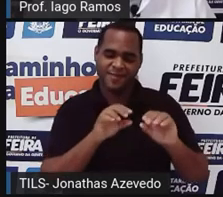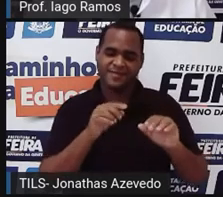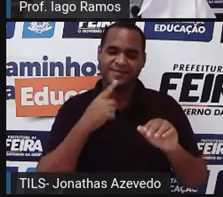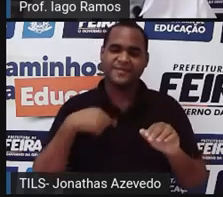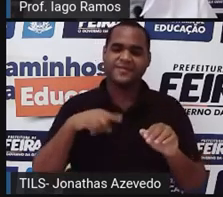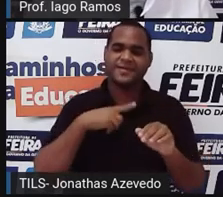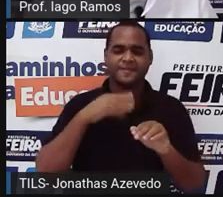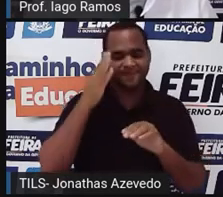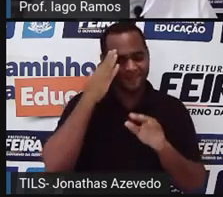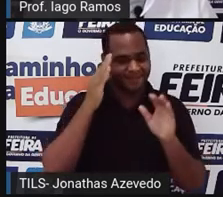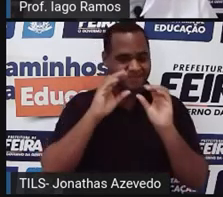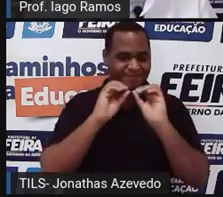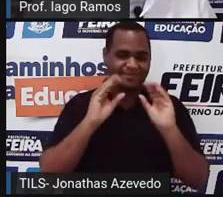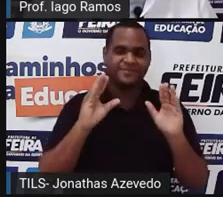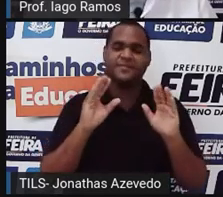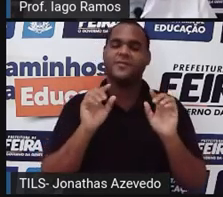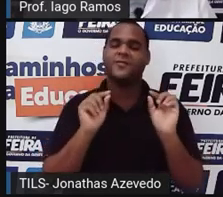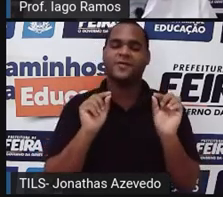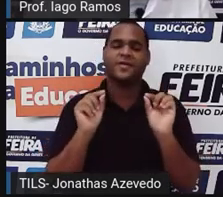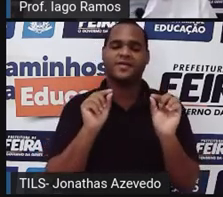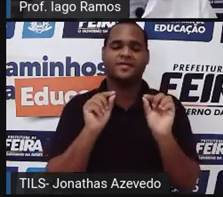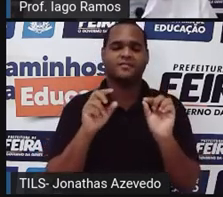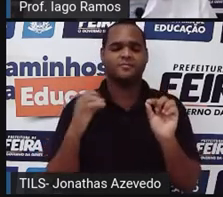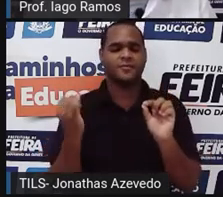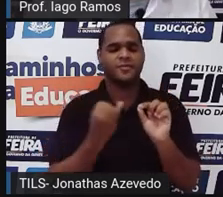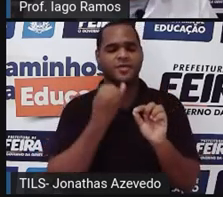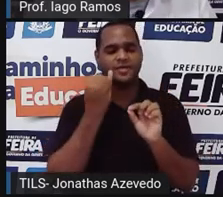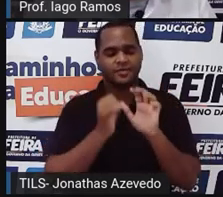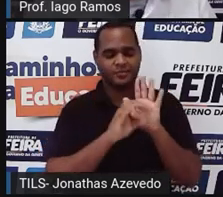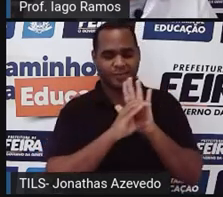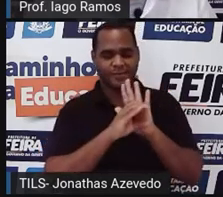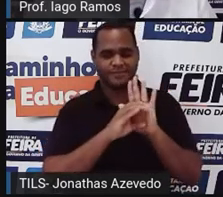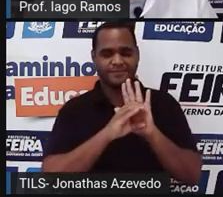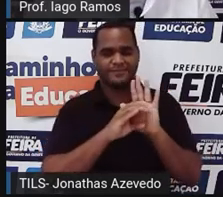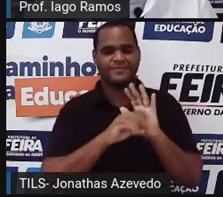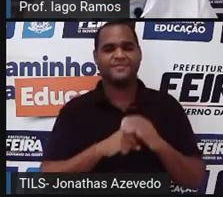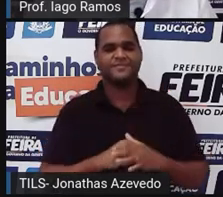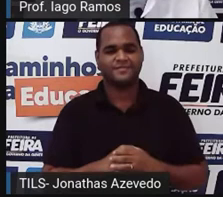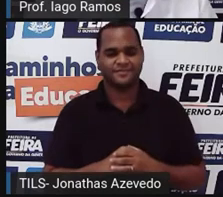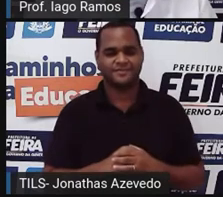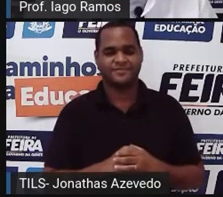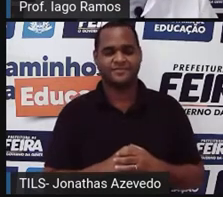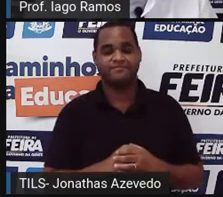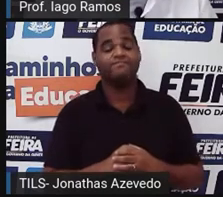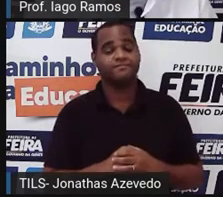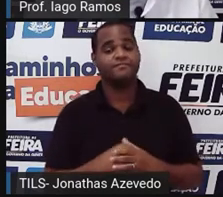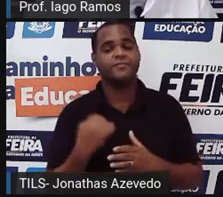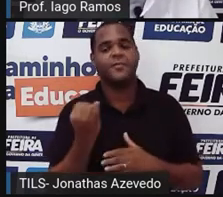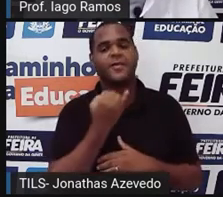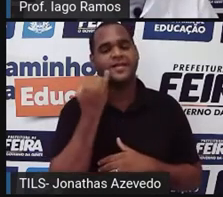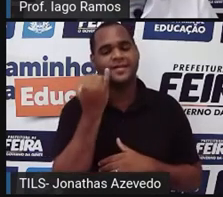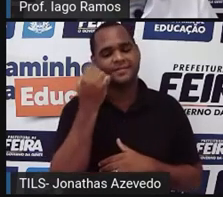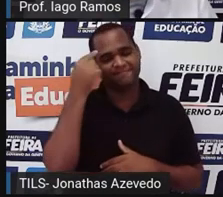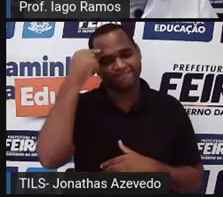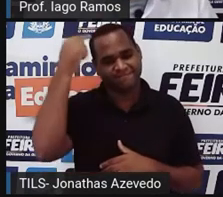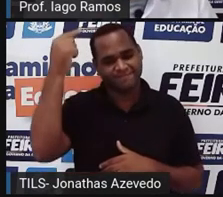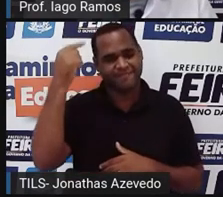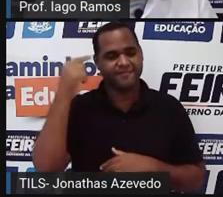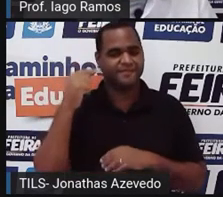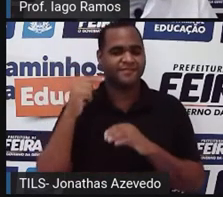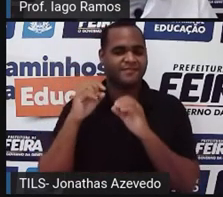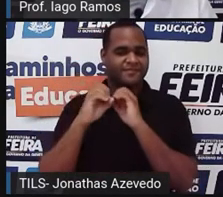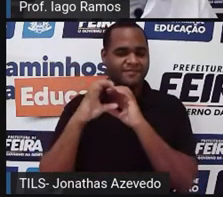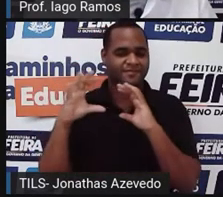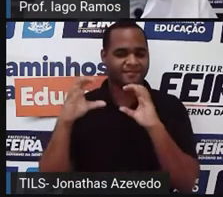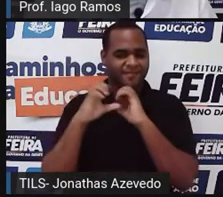gente entender um importante conceito, né, uma importante ideia construída,